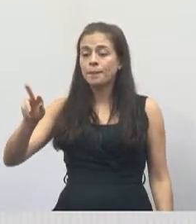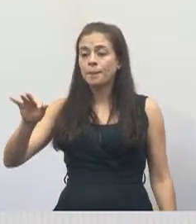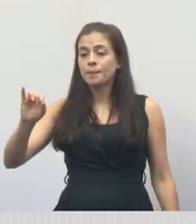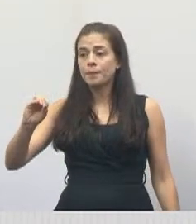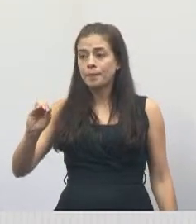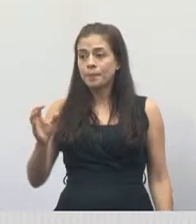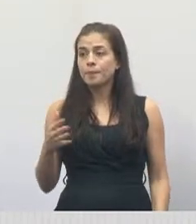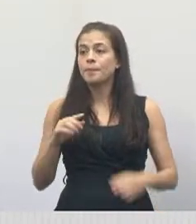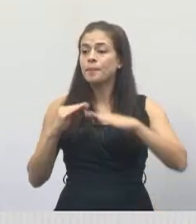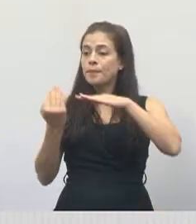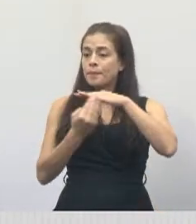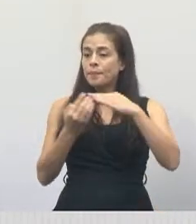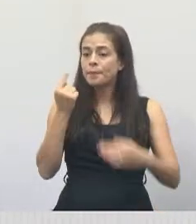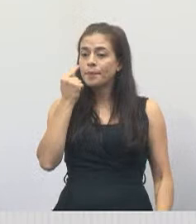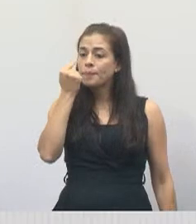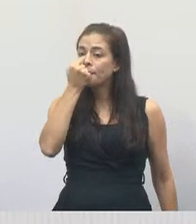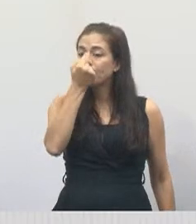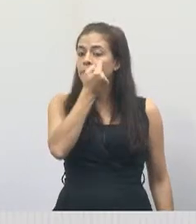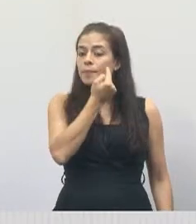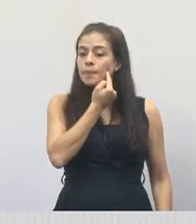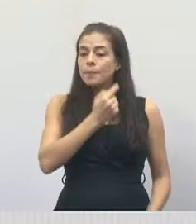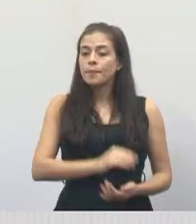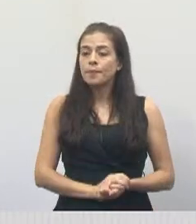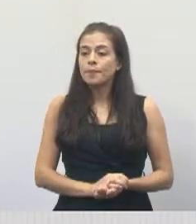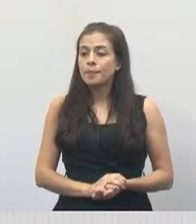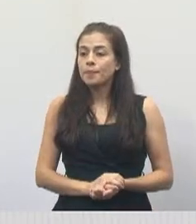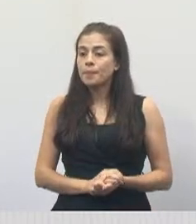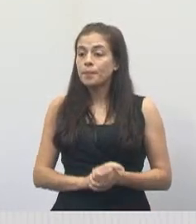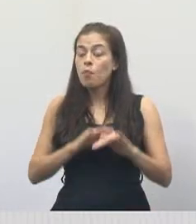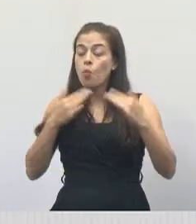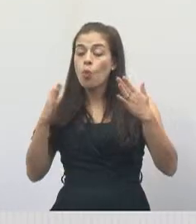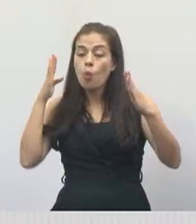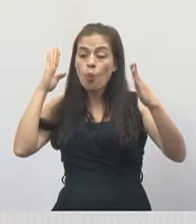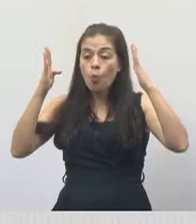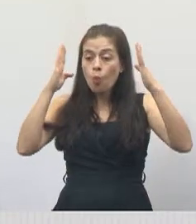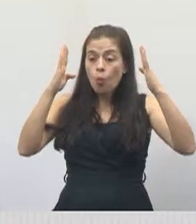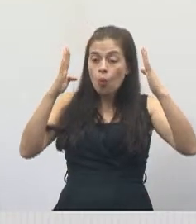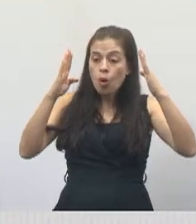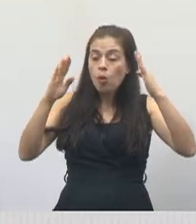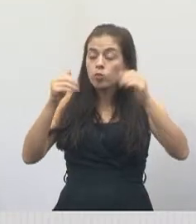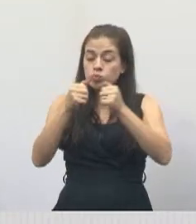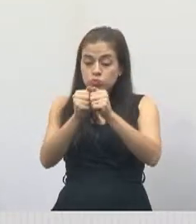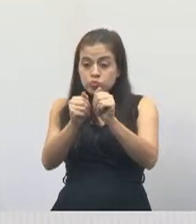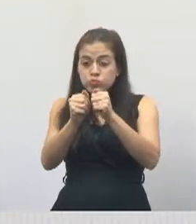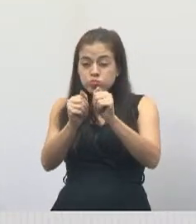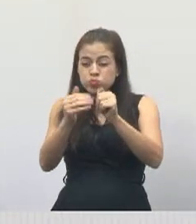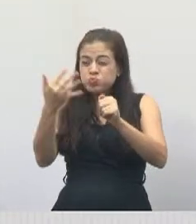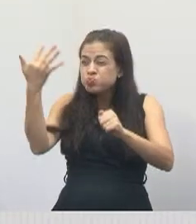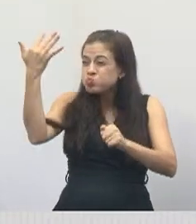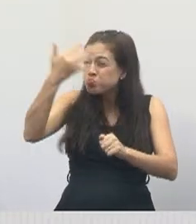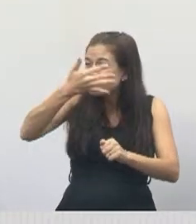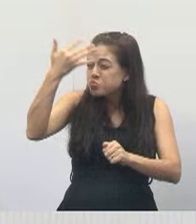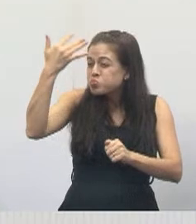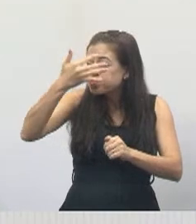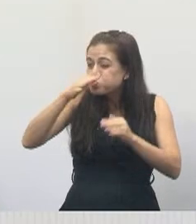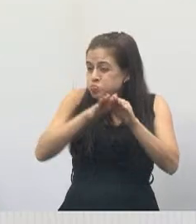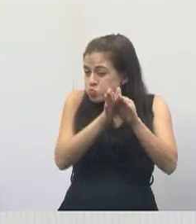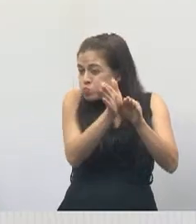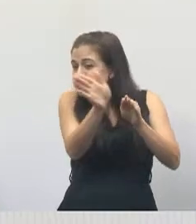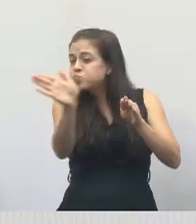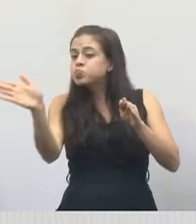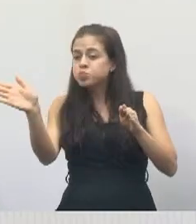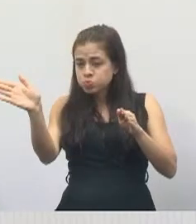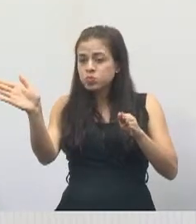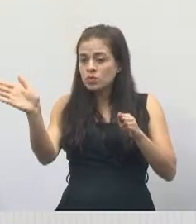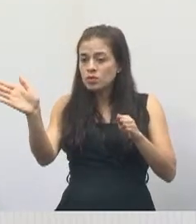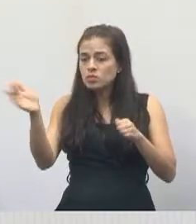Parque Meia Lua. Quando o ônibus ou o caminhão vai virar, atrapalha a visão do ônibus ali. E aí já